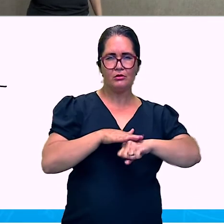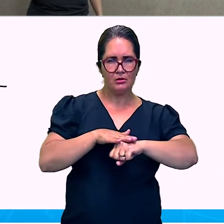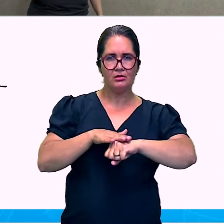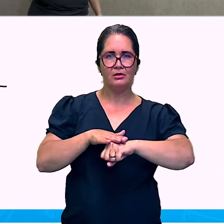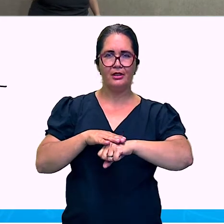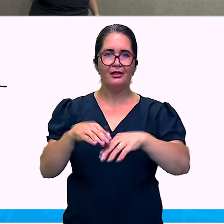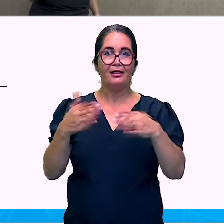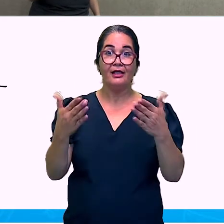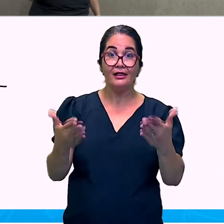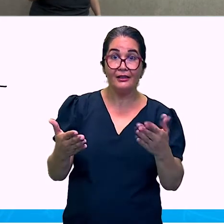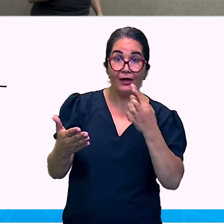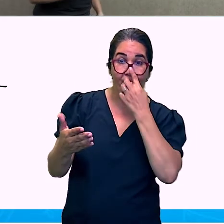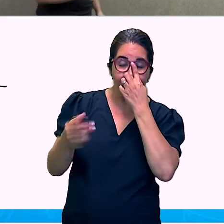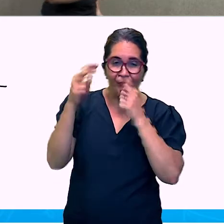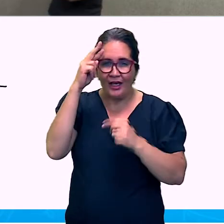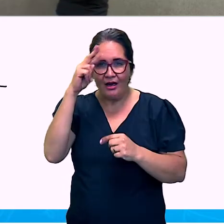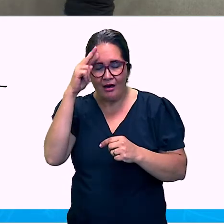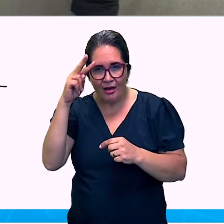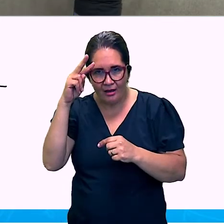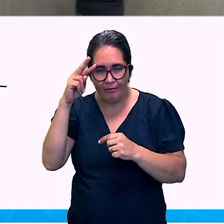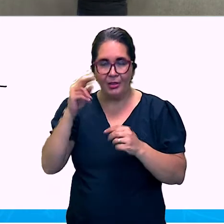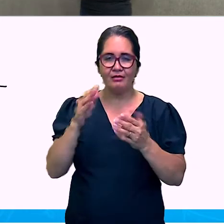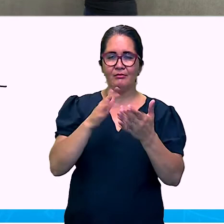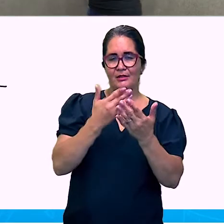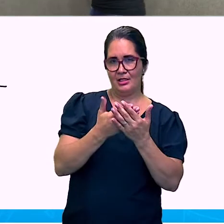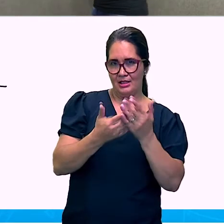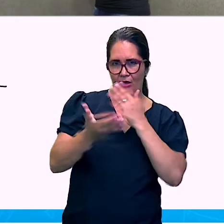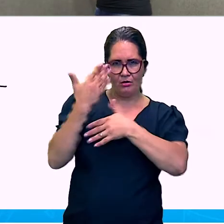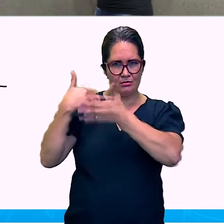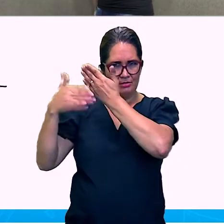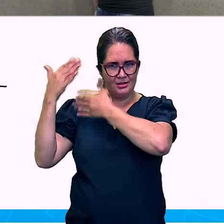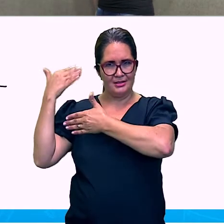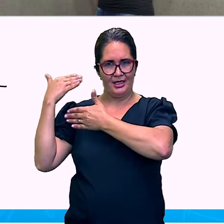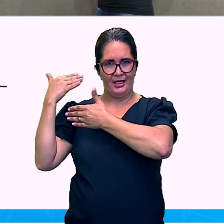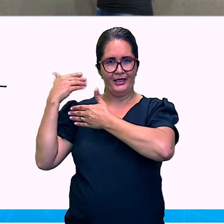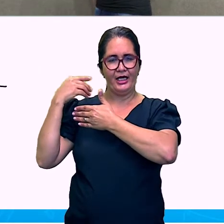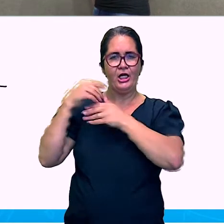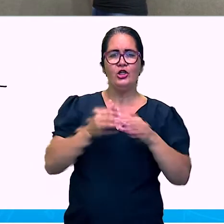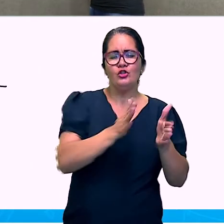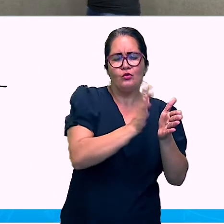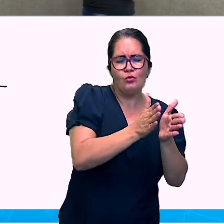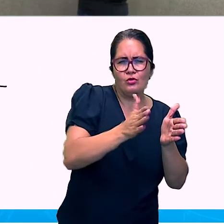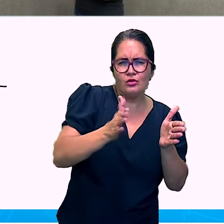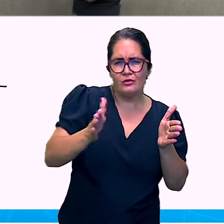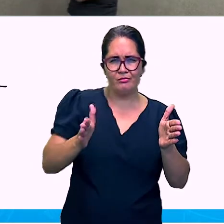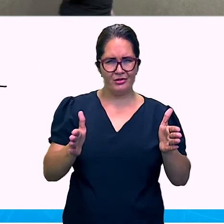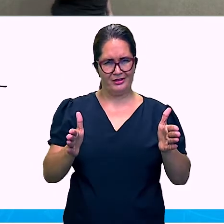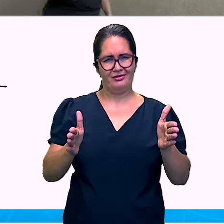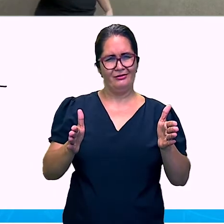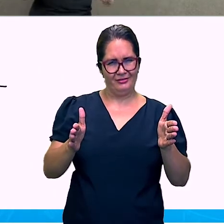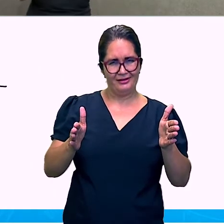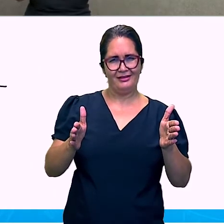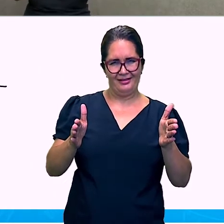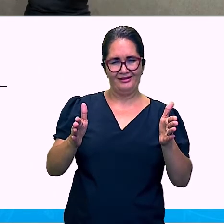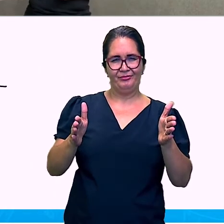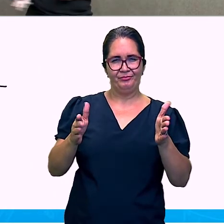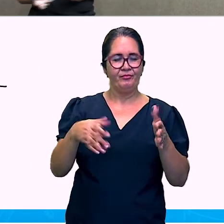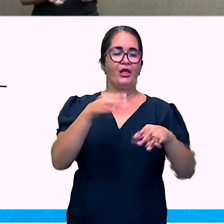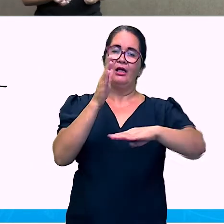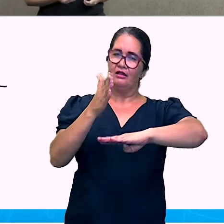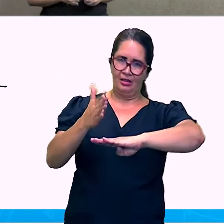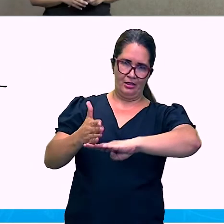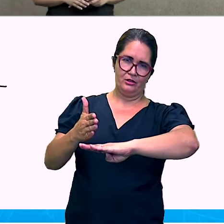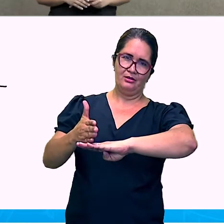Idade das trevas. E. Viemos. Para a idade. Moderna. Que é a idade.